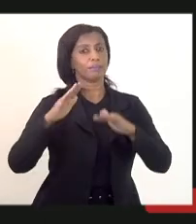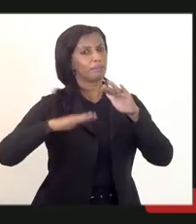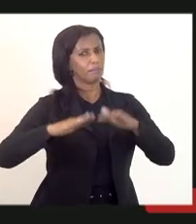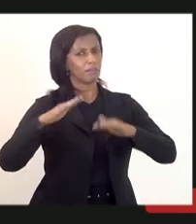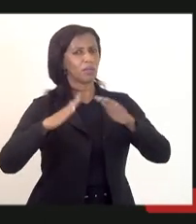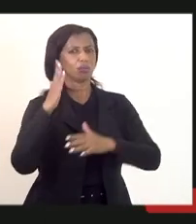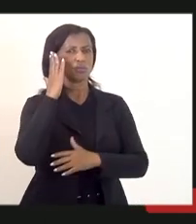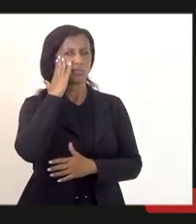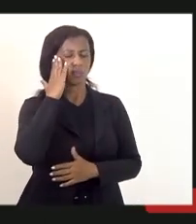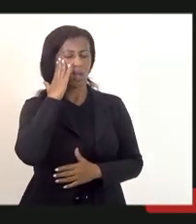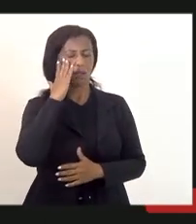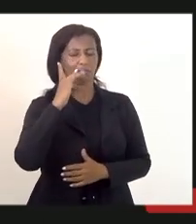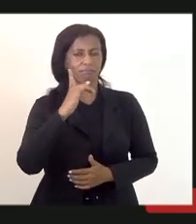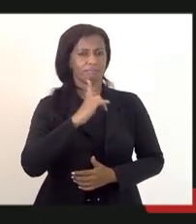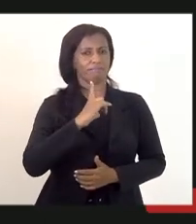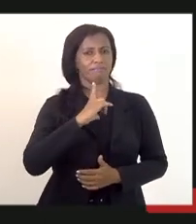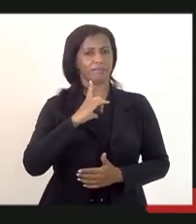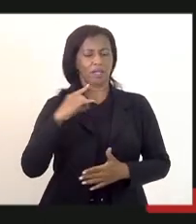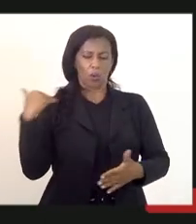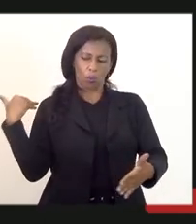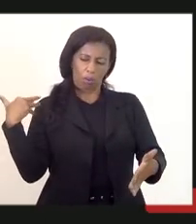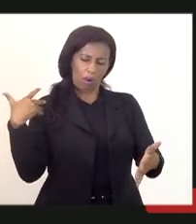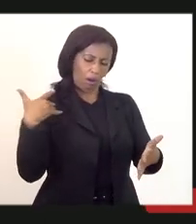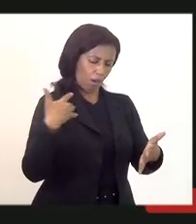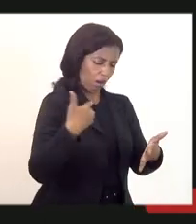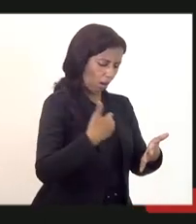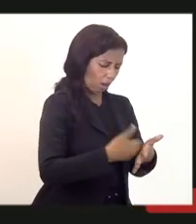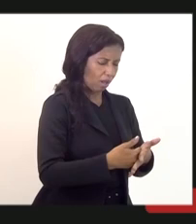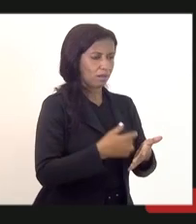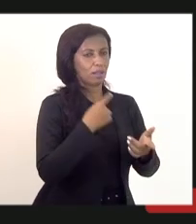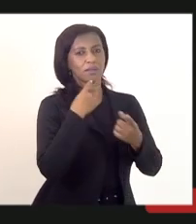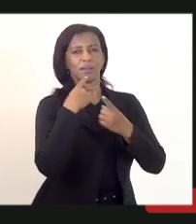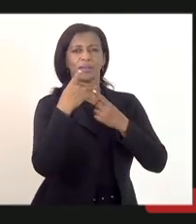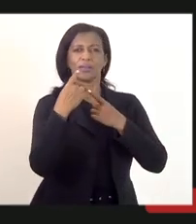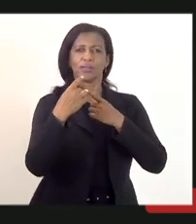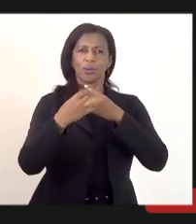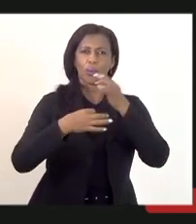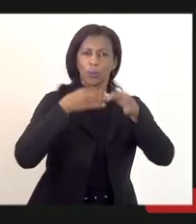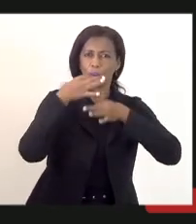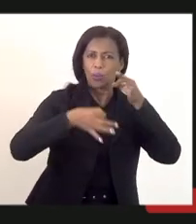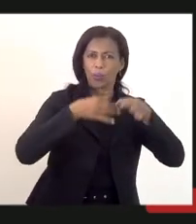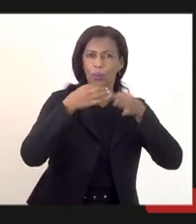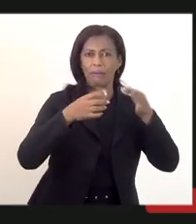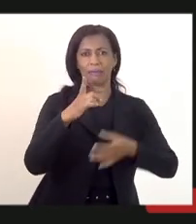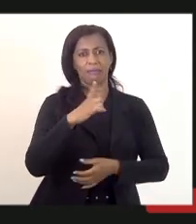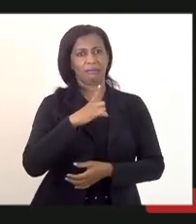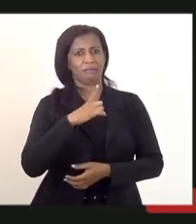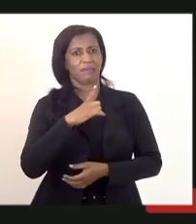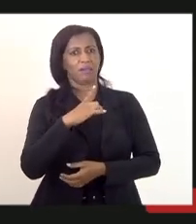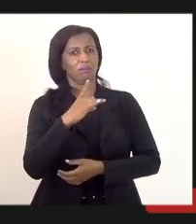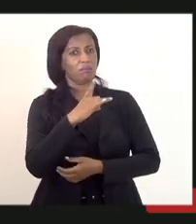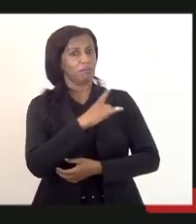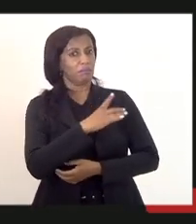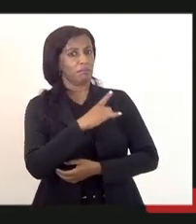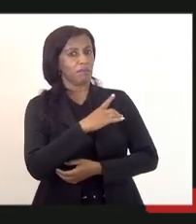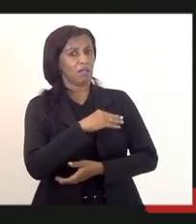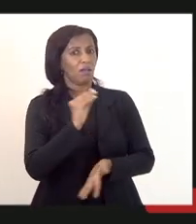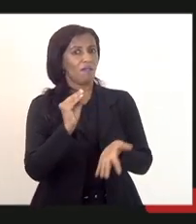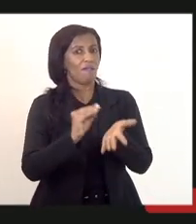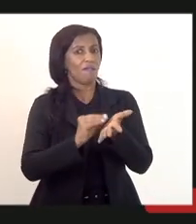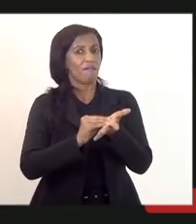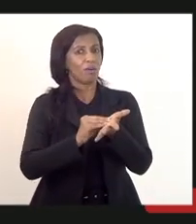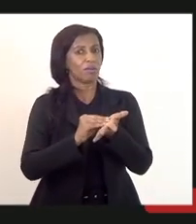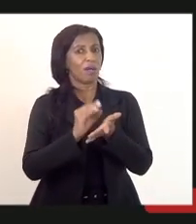já venha avançando nessas questões é porque eu tenho muita temeridade da gente avançar sem um respaldo